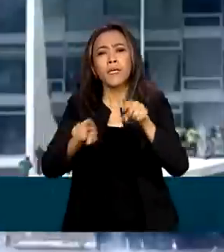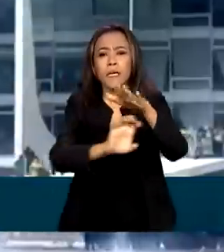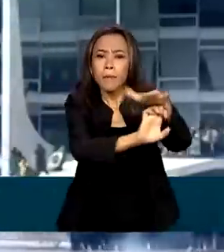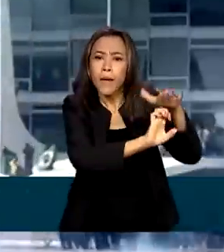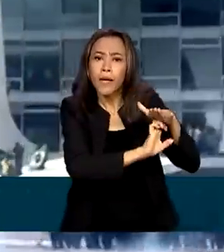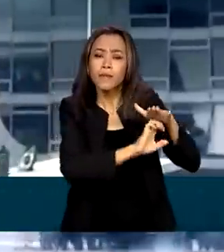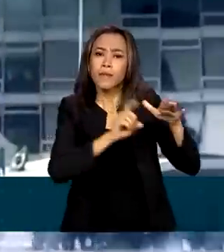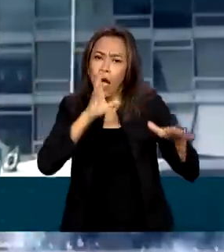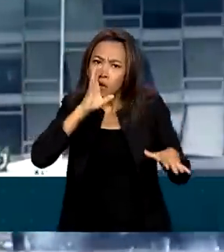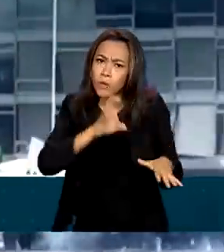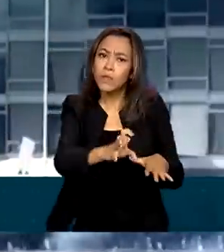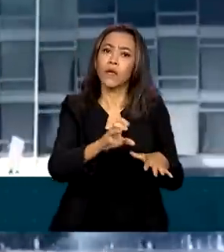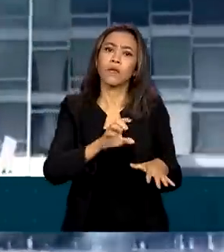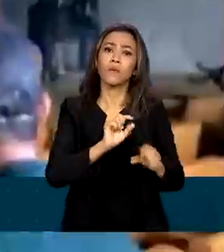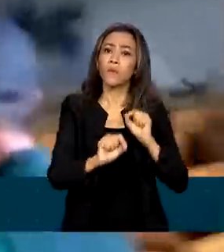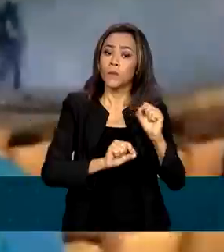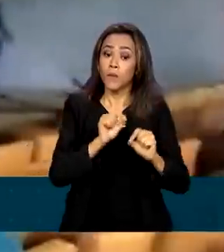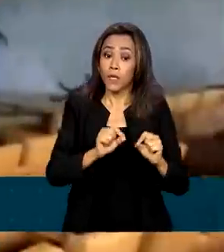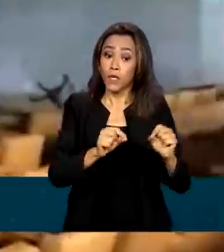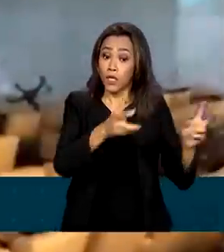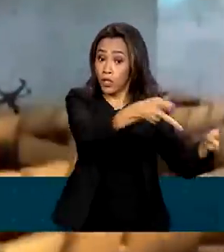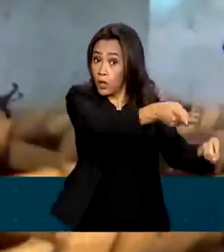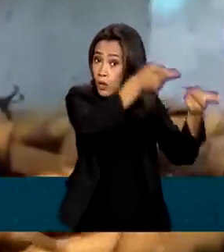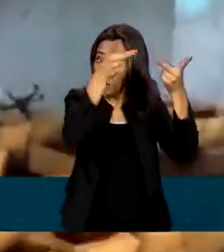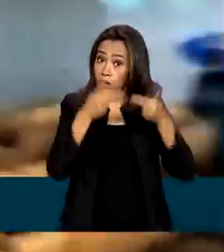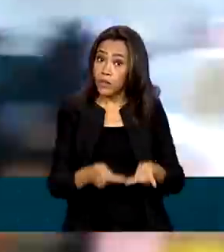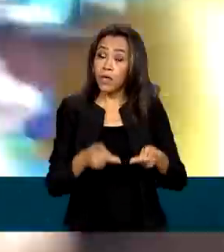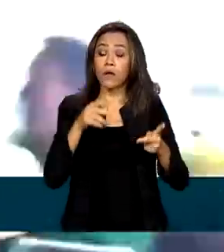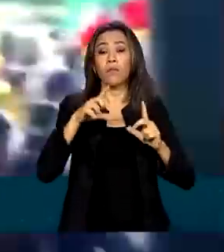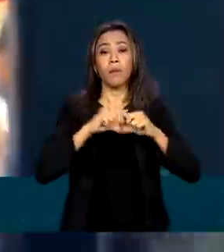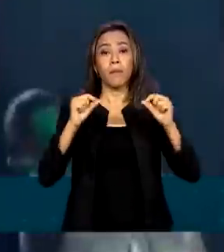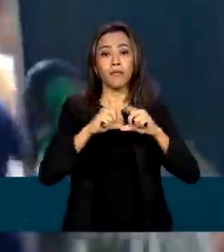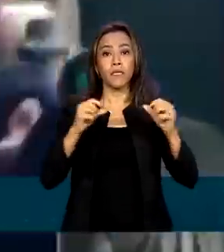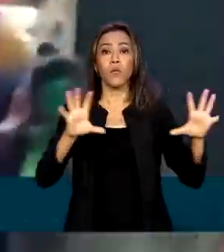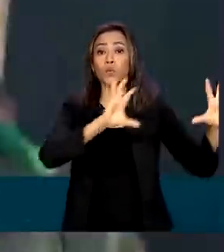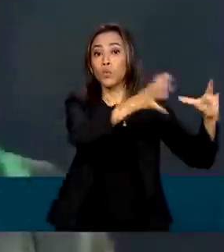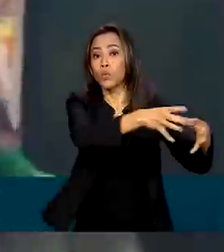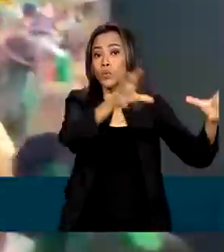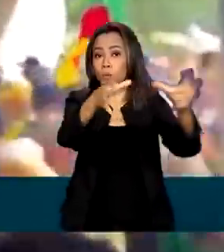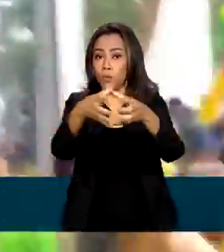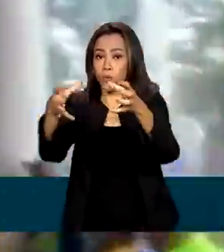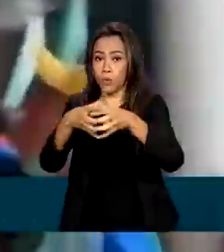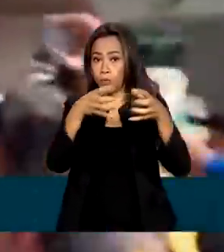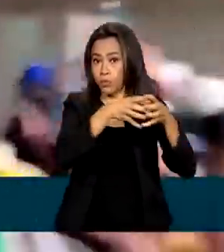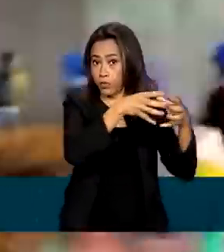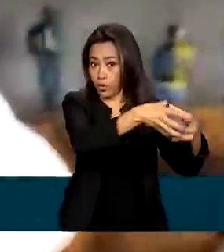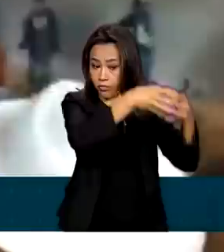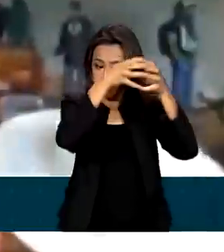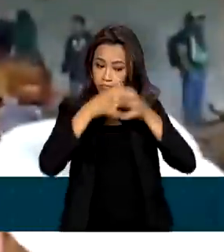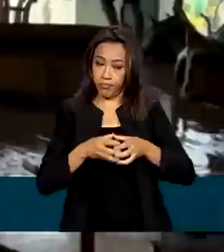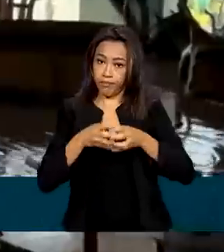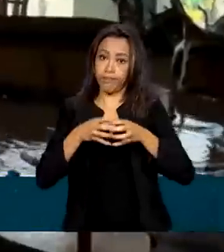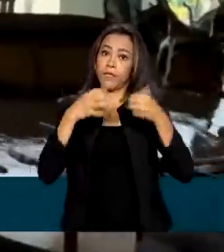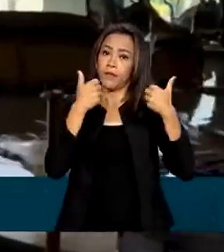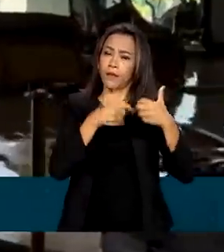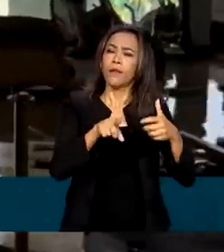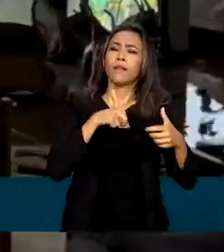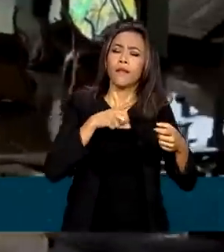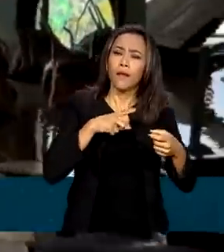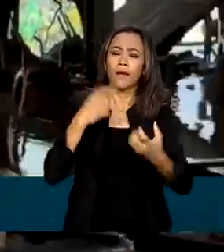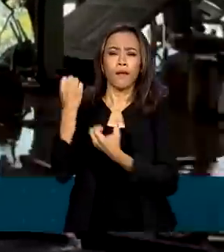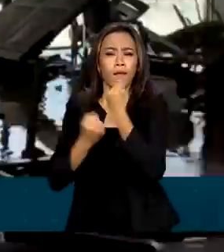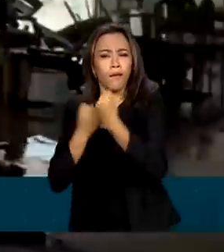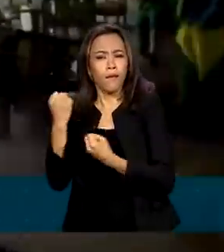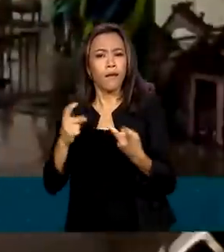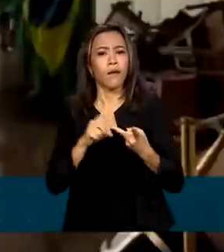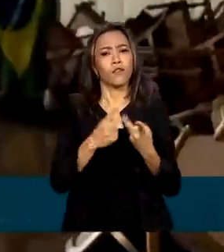à Brasília os grupos responsáveis pela depredação do patrimônio público. A lista inclui imóveis, veículos